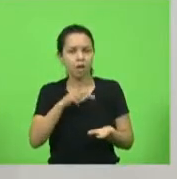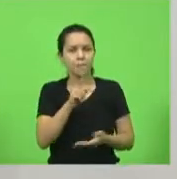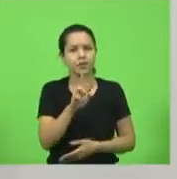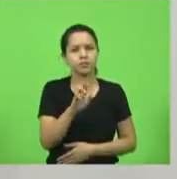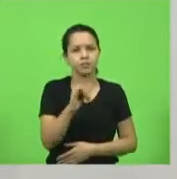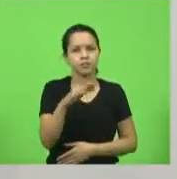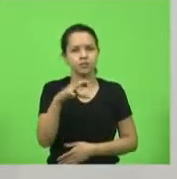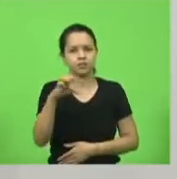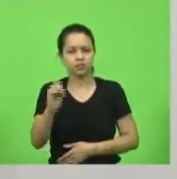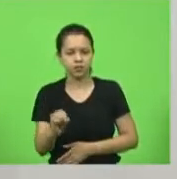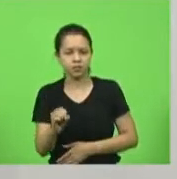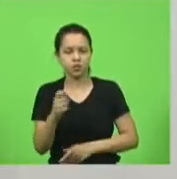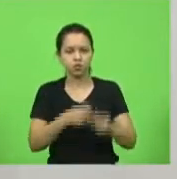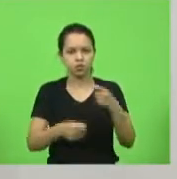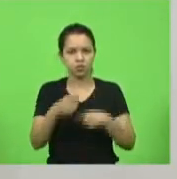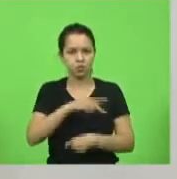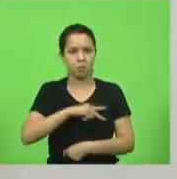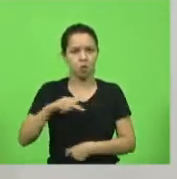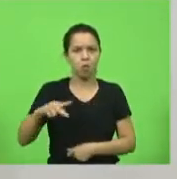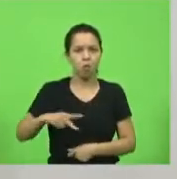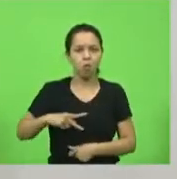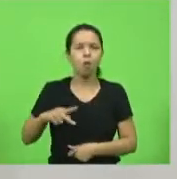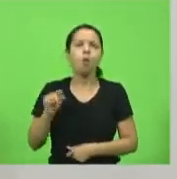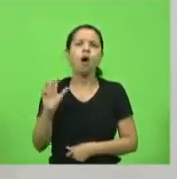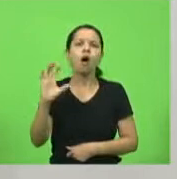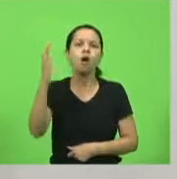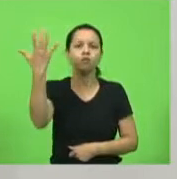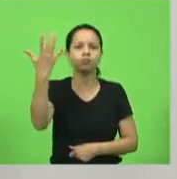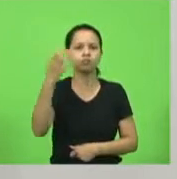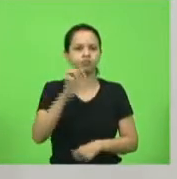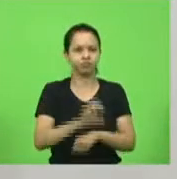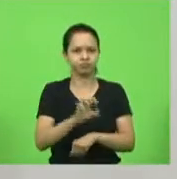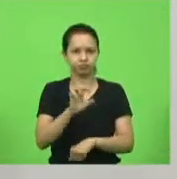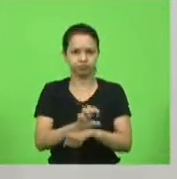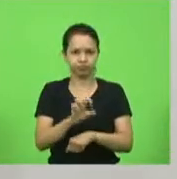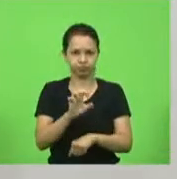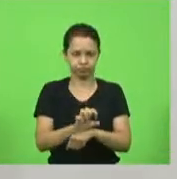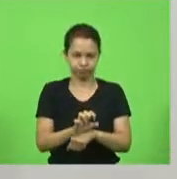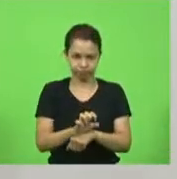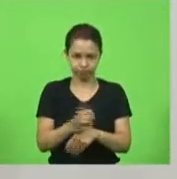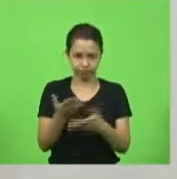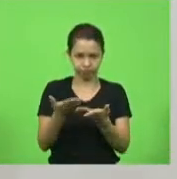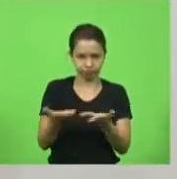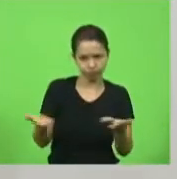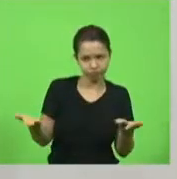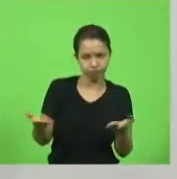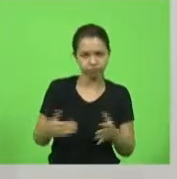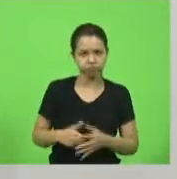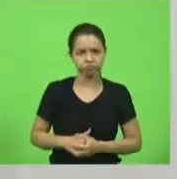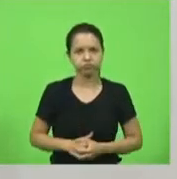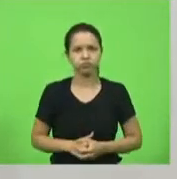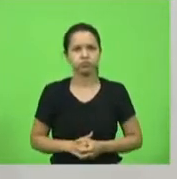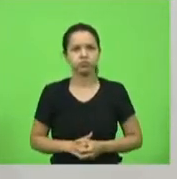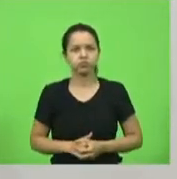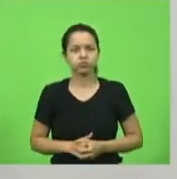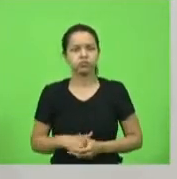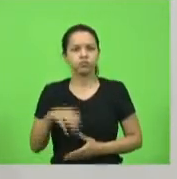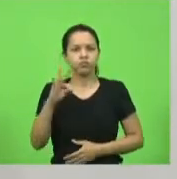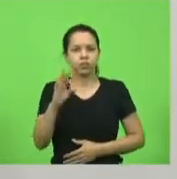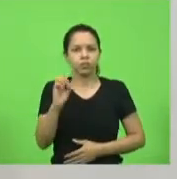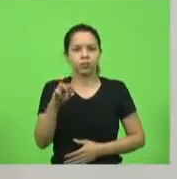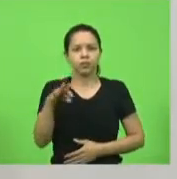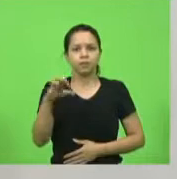o que que está acontecendo é um estado beligerante é um estado lá de Thomas Hobbes